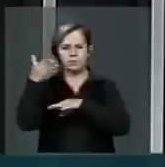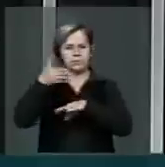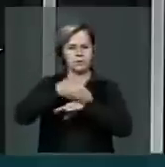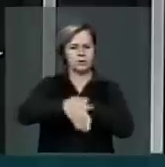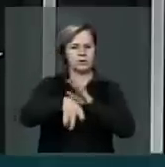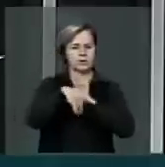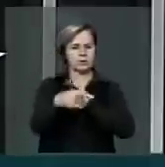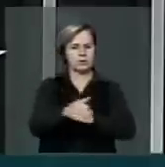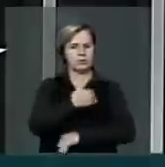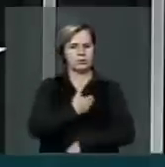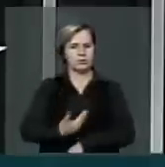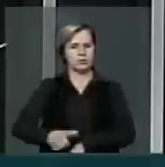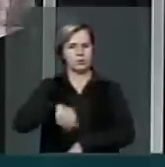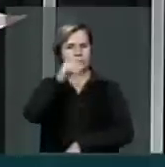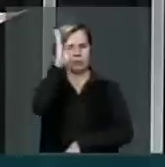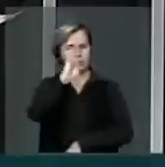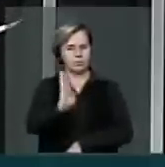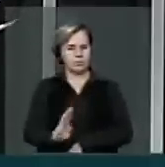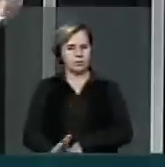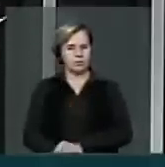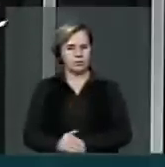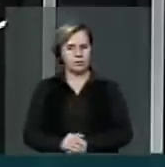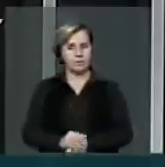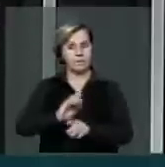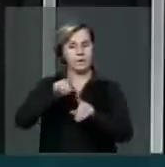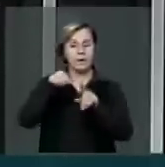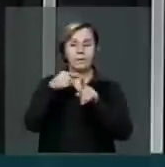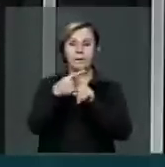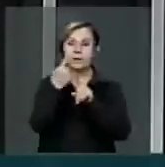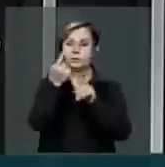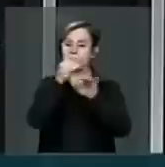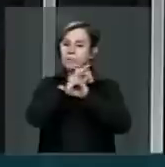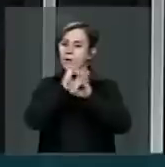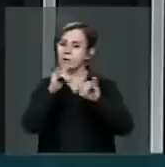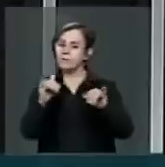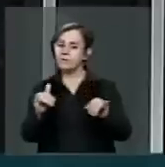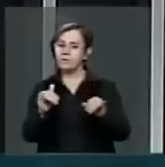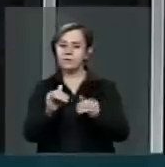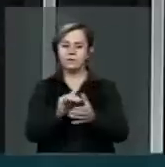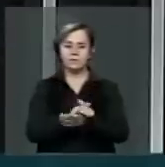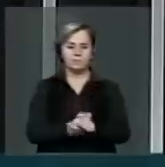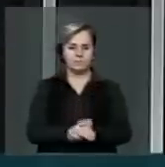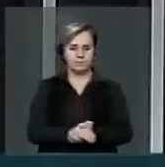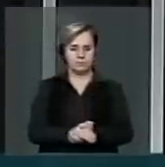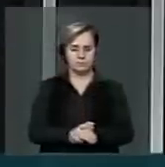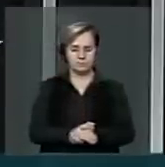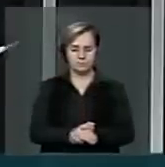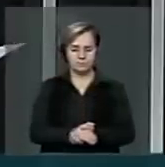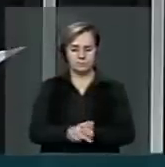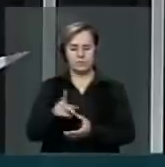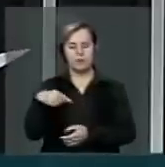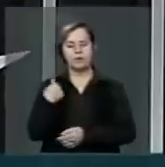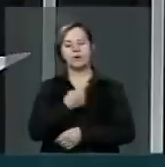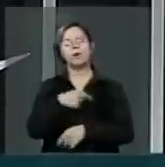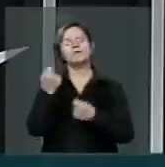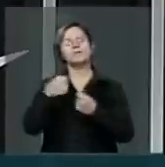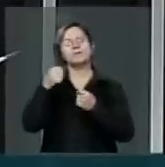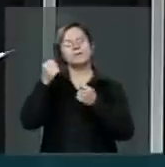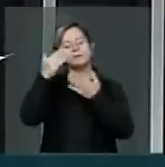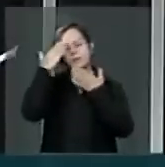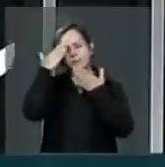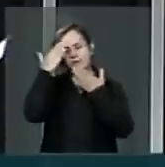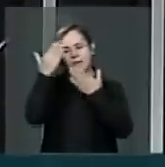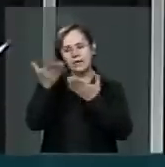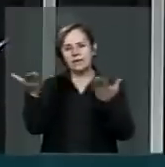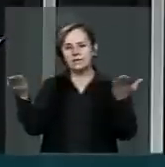do governo brasileiro é mais um dado senhoras e senhores que temos que agradecer pelo dia